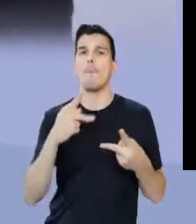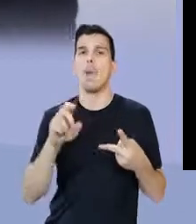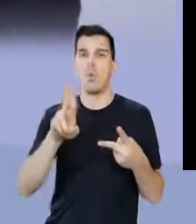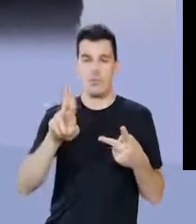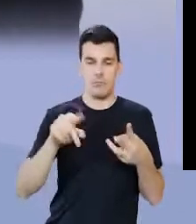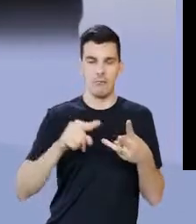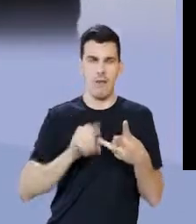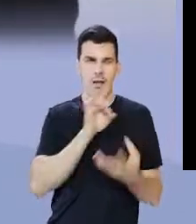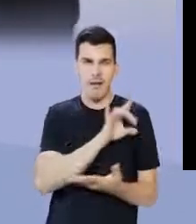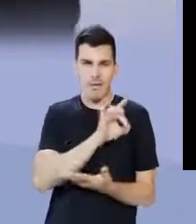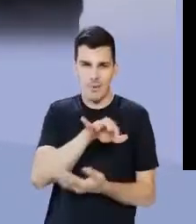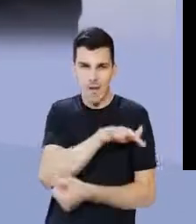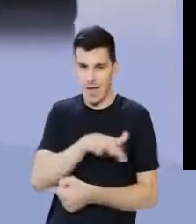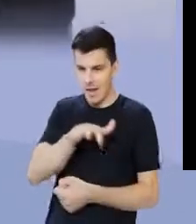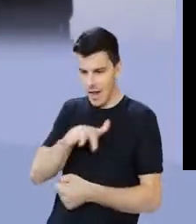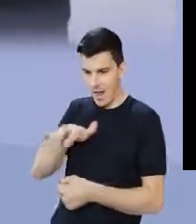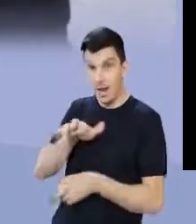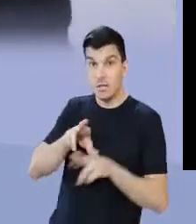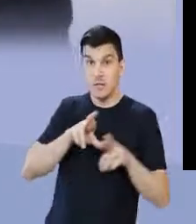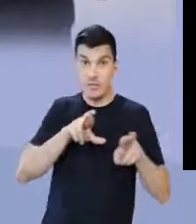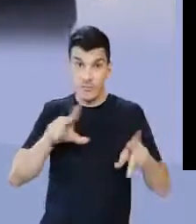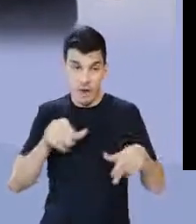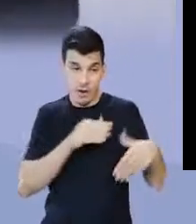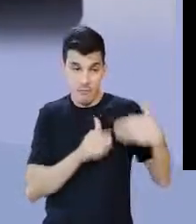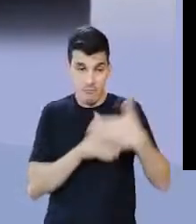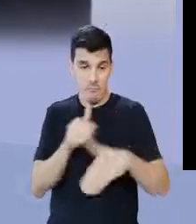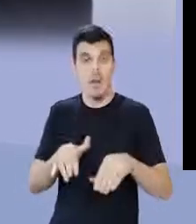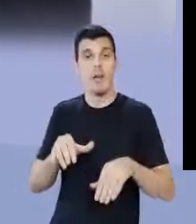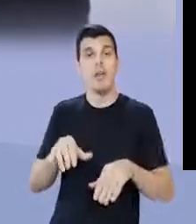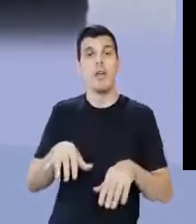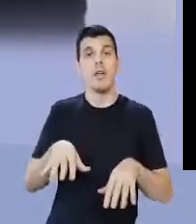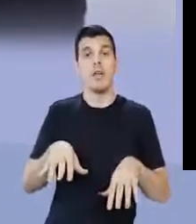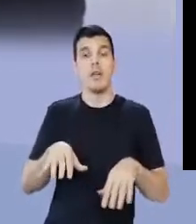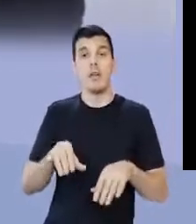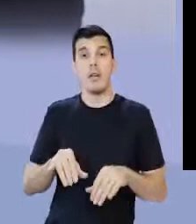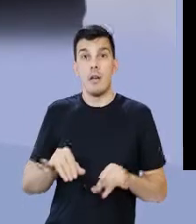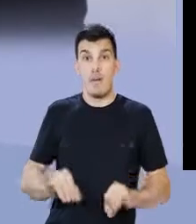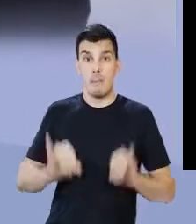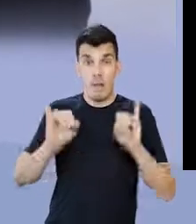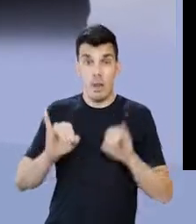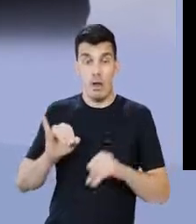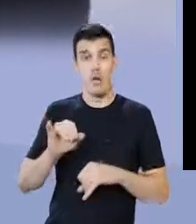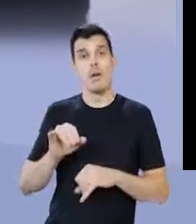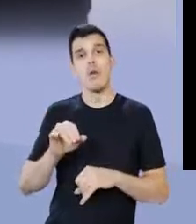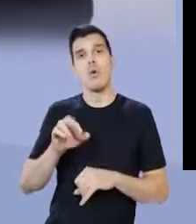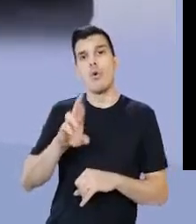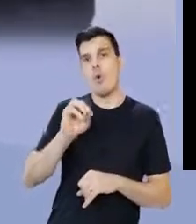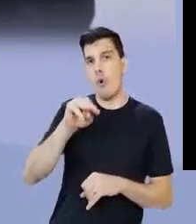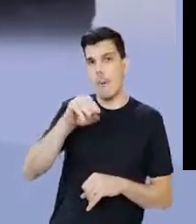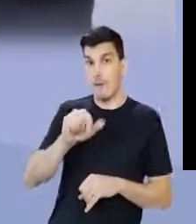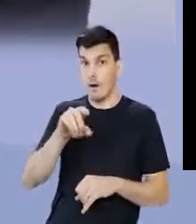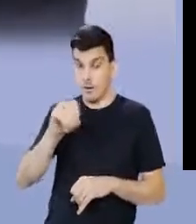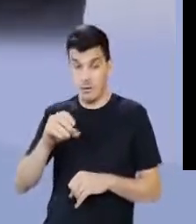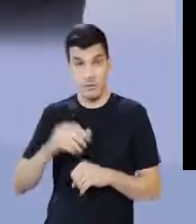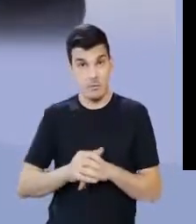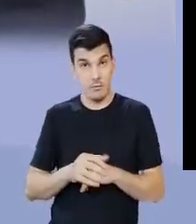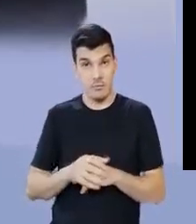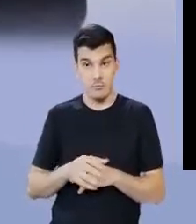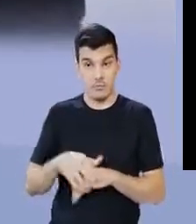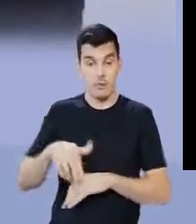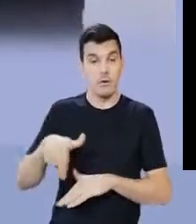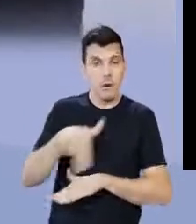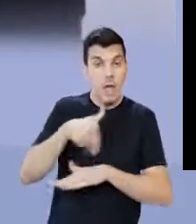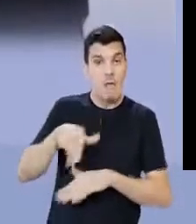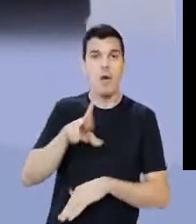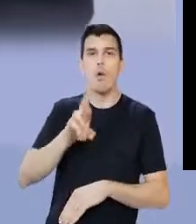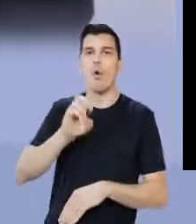Pompeu, cada um em áreas diferentes ao longo do Império Romano, desculpa, né? Ao longo de Roma, que é no Império, perdão,